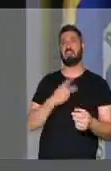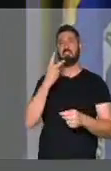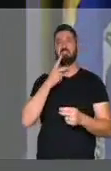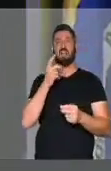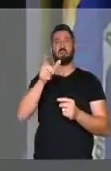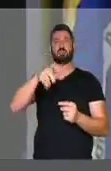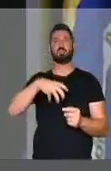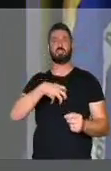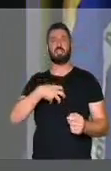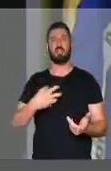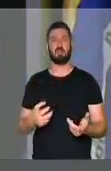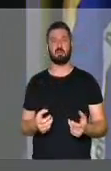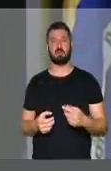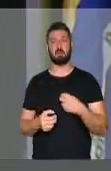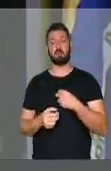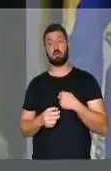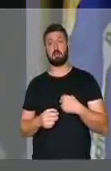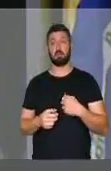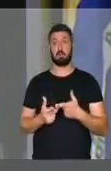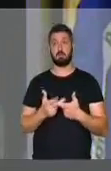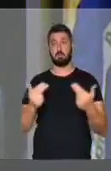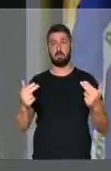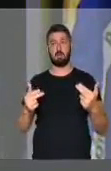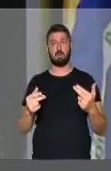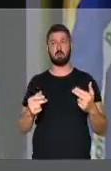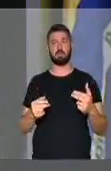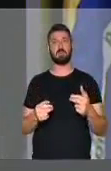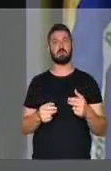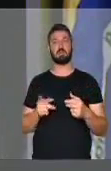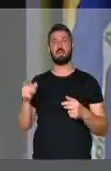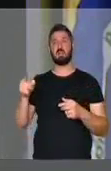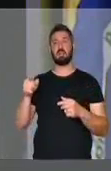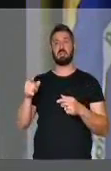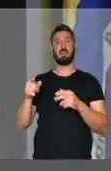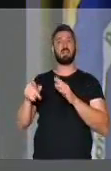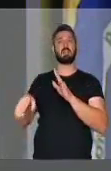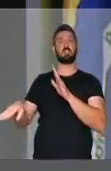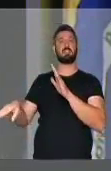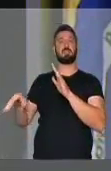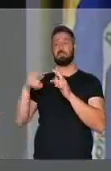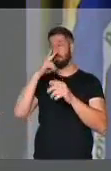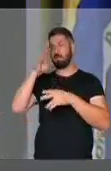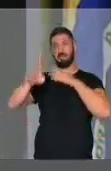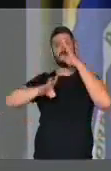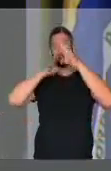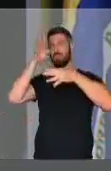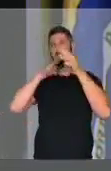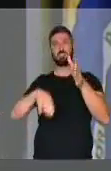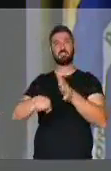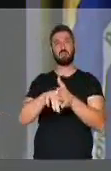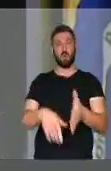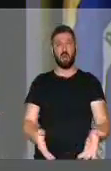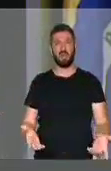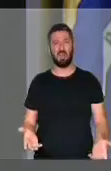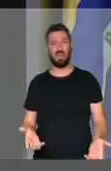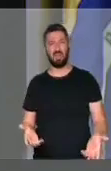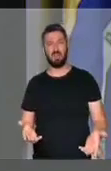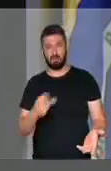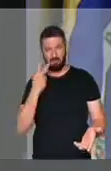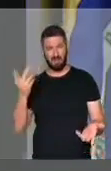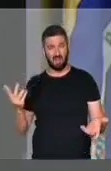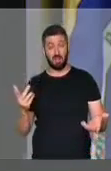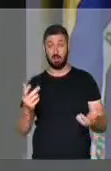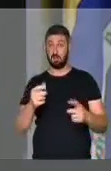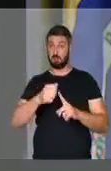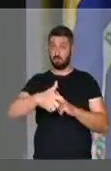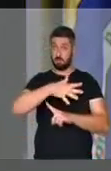forma, de um jeito, com coisa que eles desceram de Marte e caíram aqui nessa casa. Não adianta. A